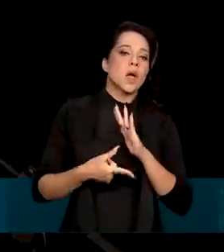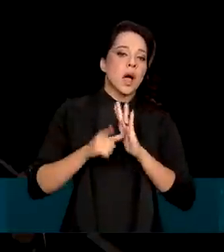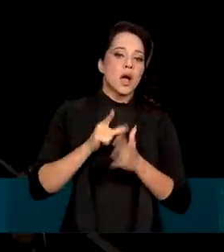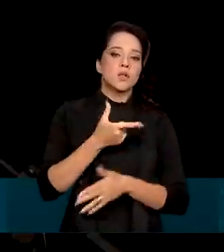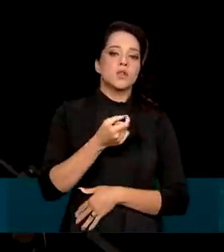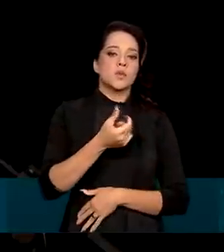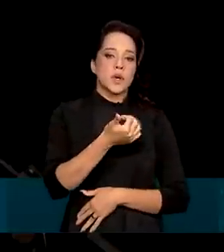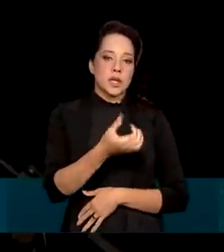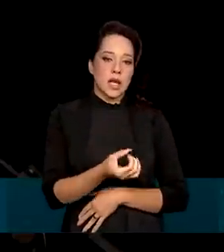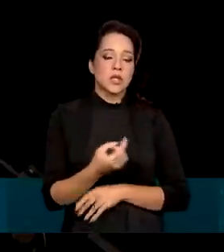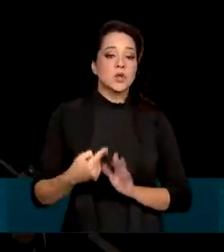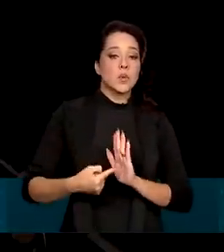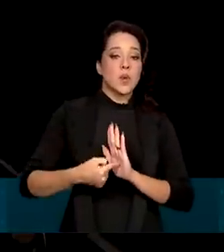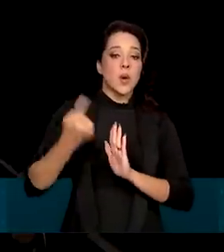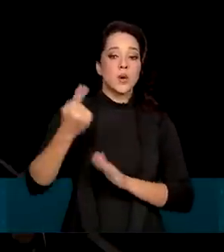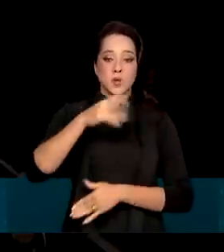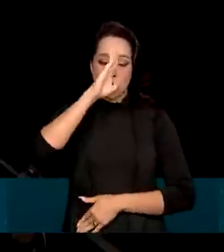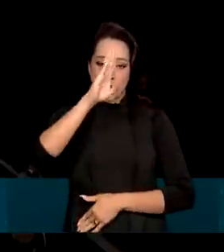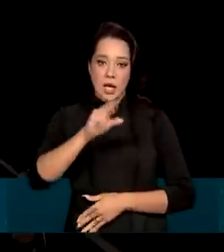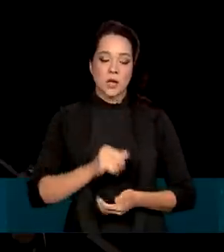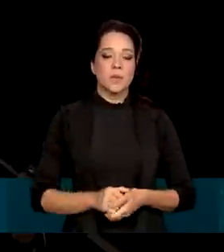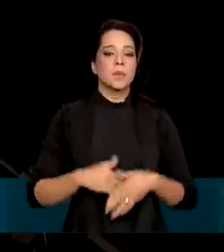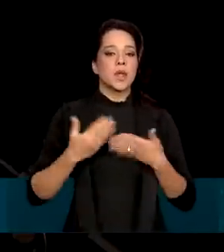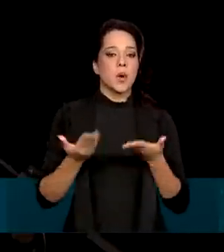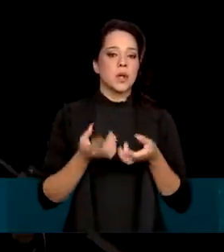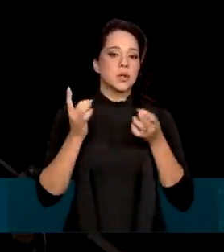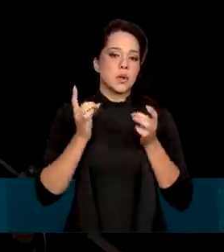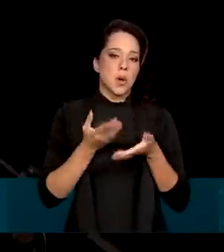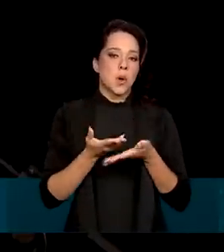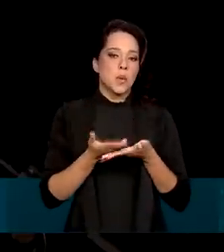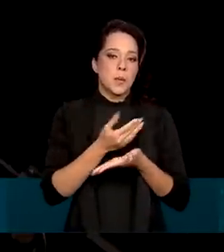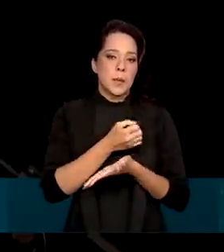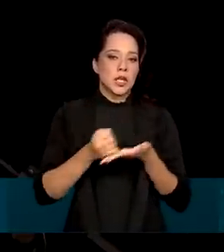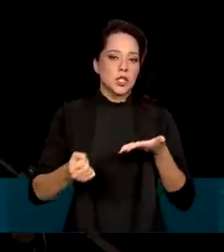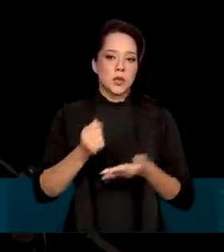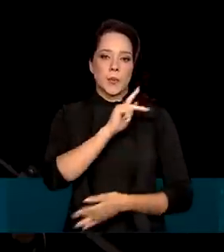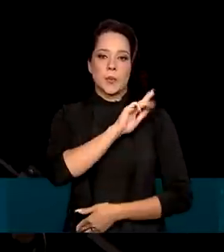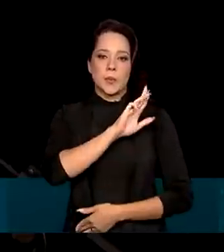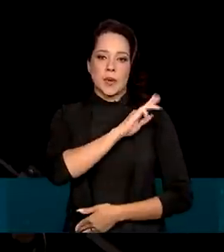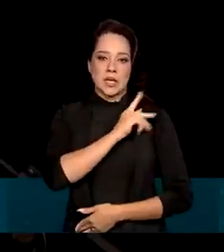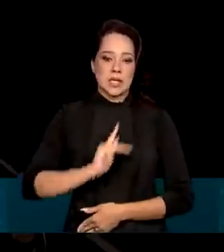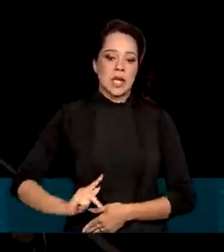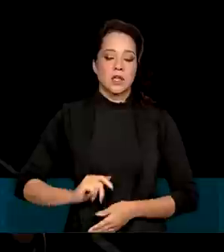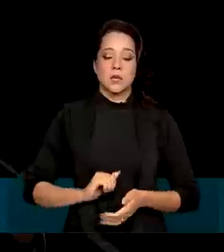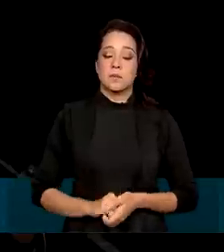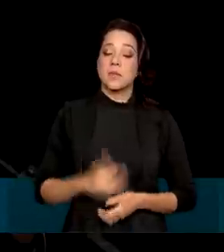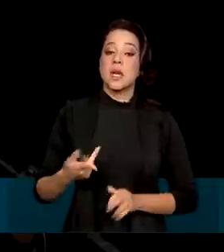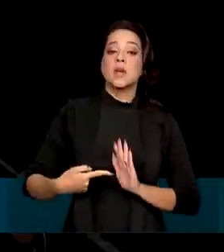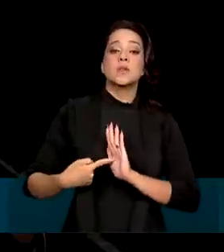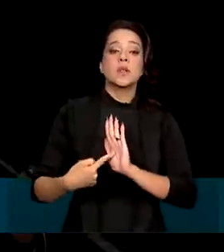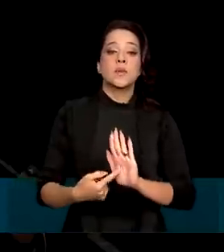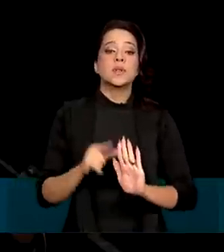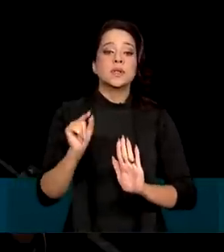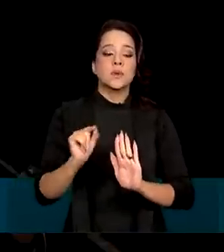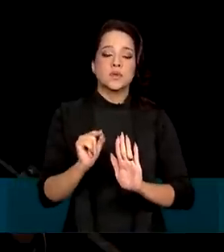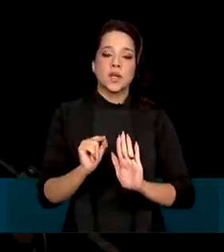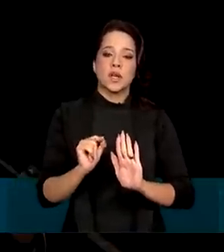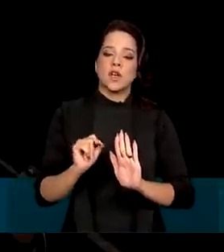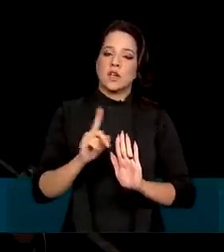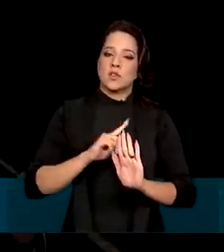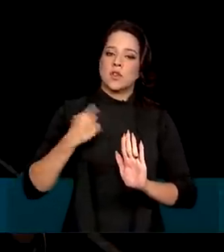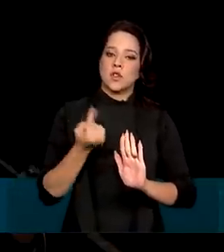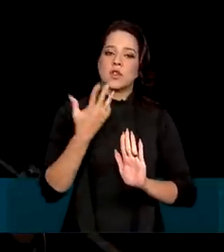2010, no meu último mandato, quando eu deixei a presidência da República. Isso numa demonstração de que nós vamos